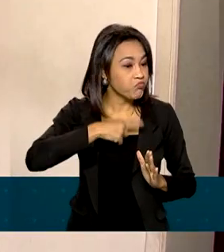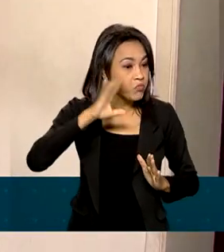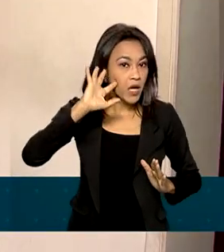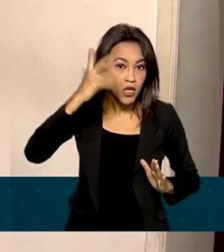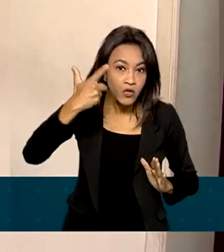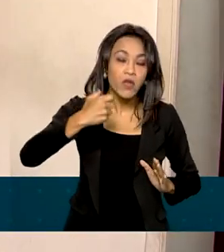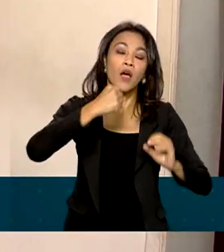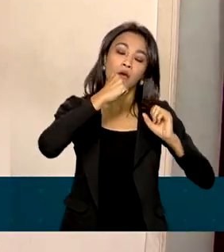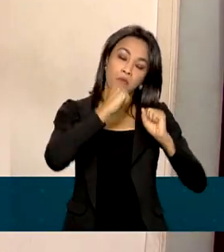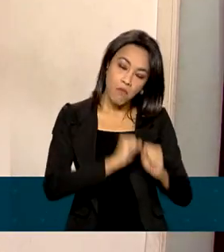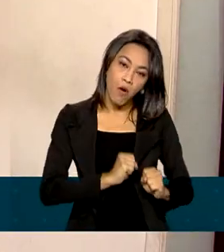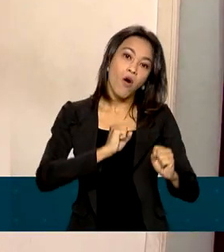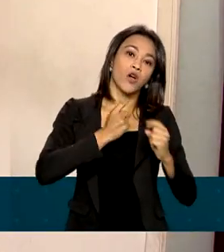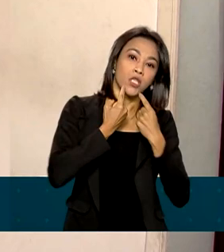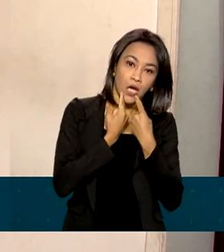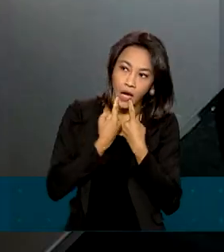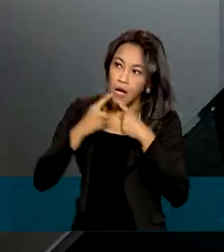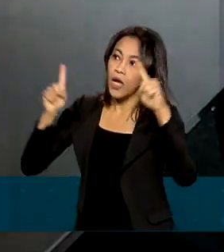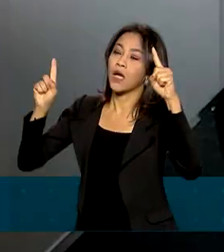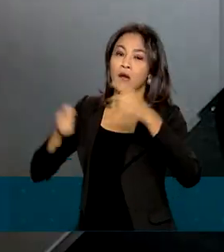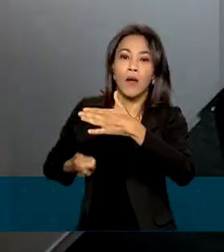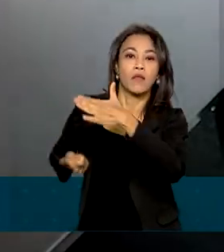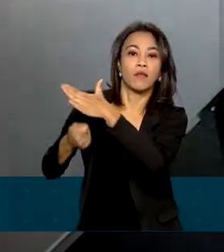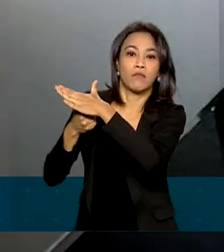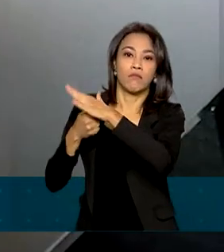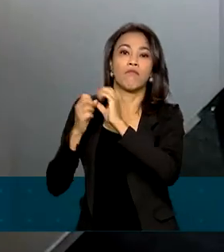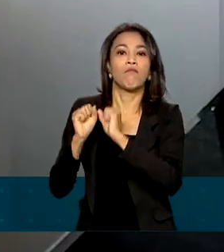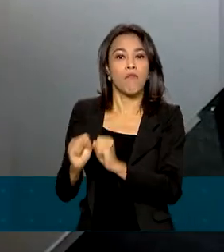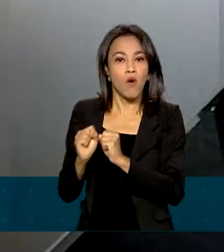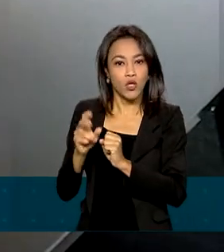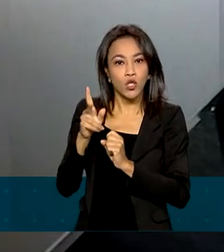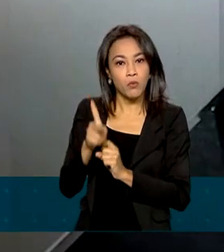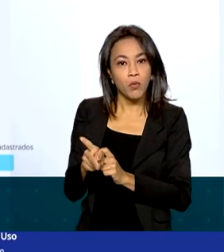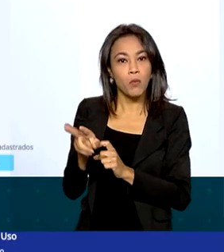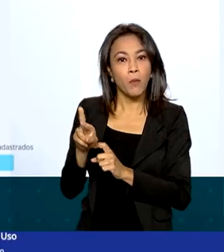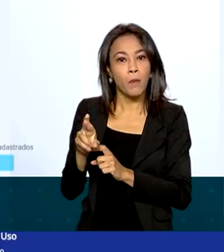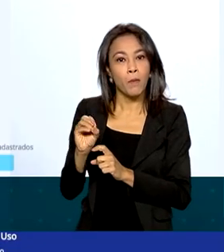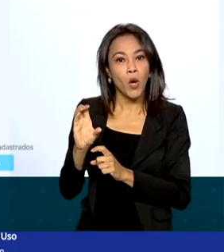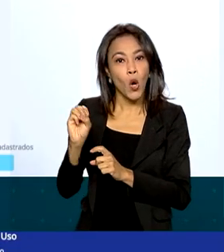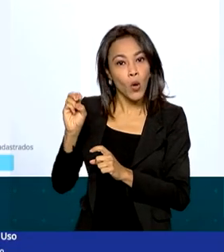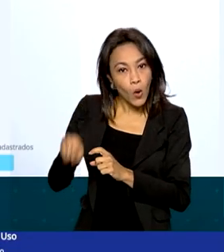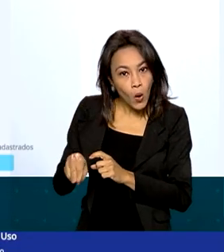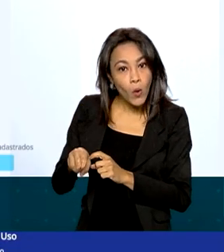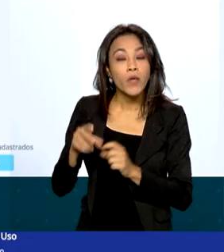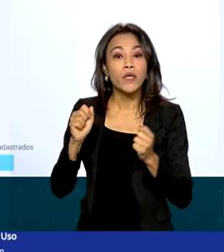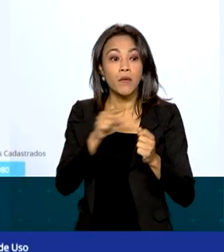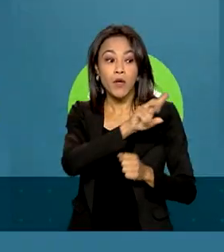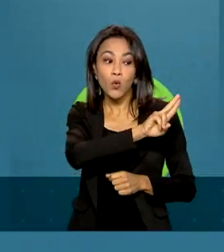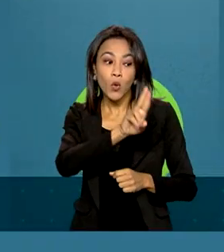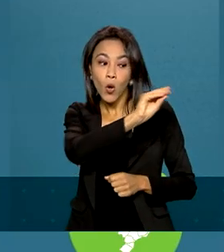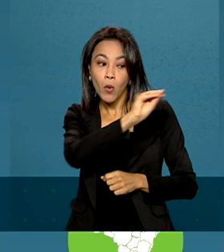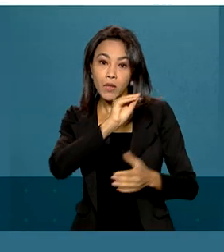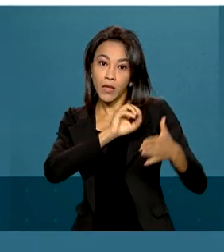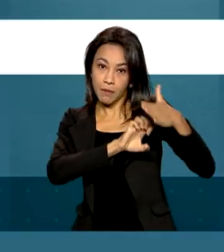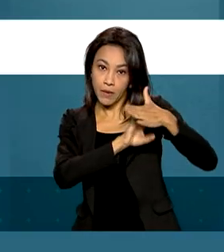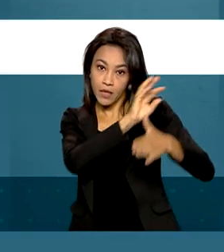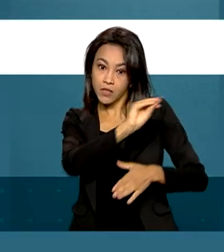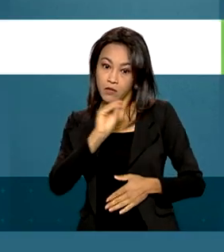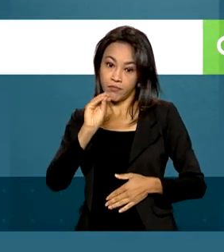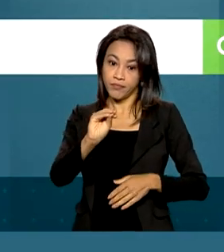fazer a reclamação no PROCON local e ainda acionar a empresa por meio da plataforma consumidor